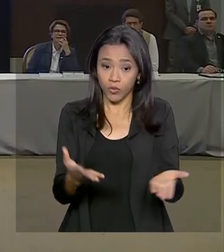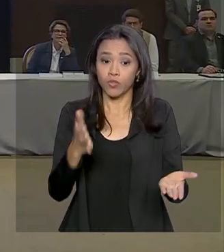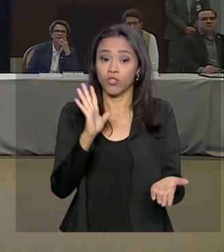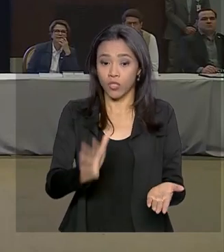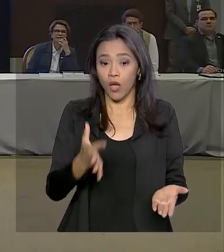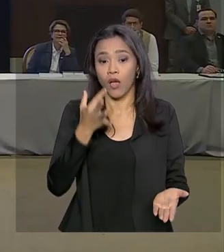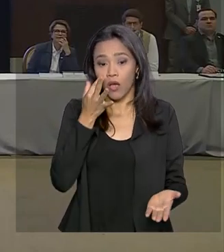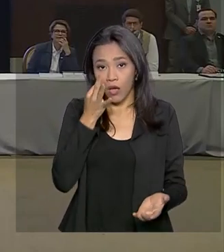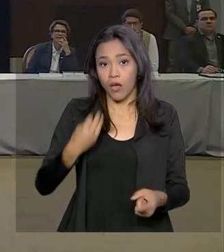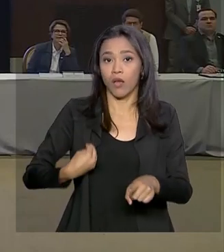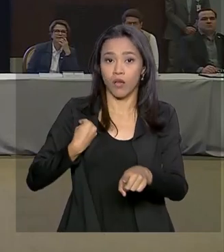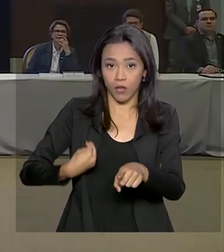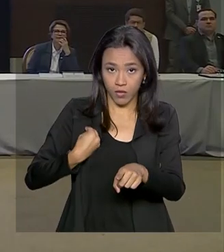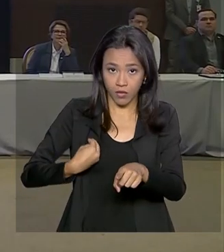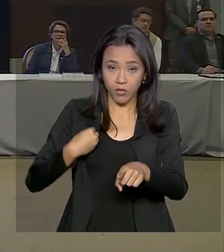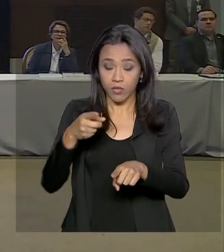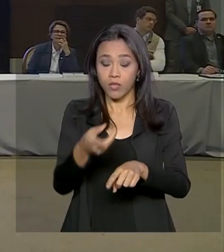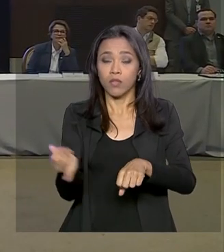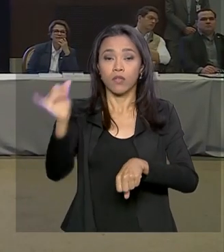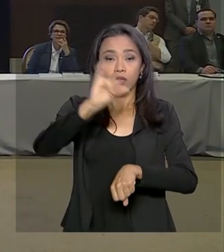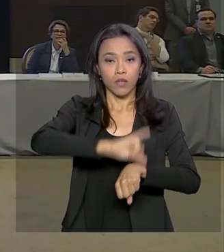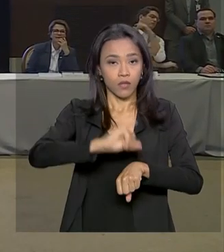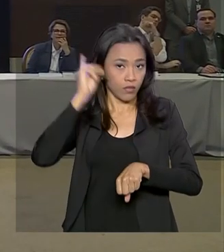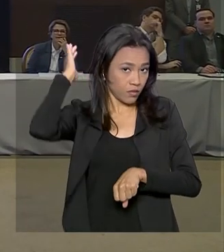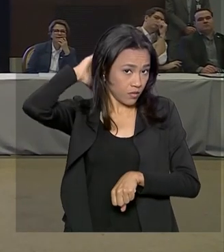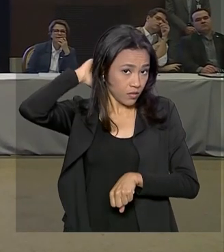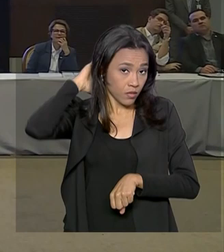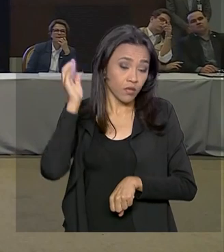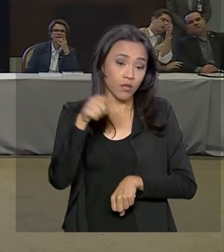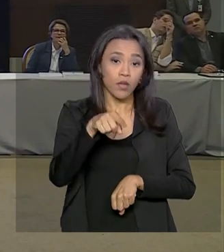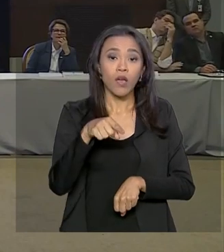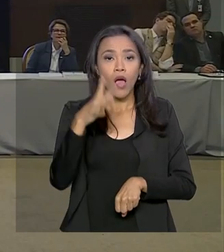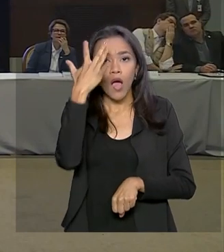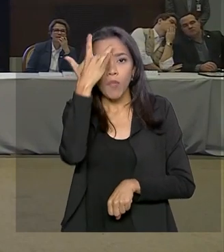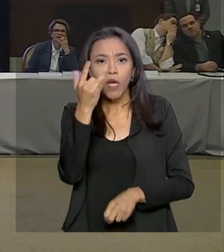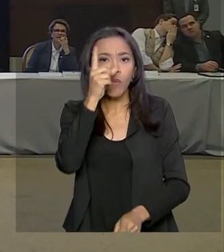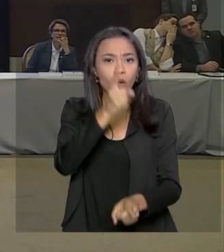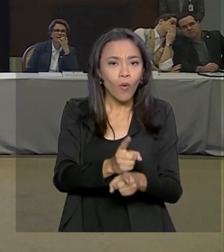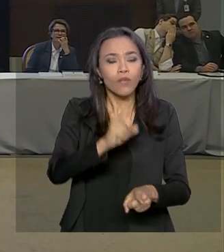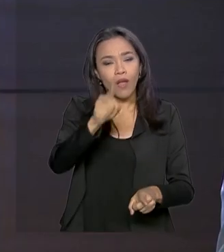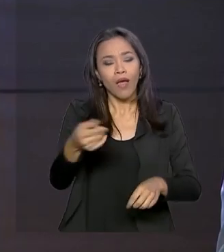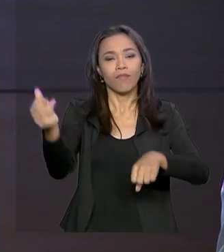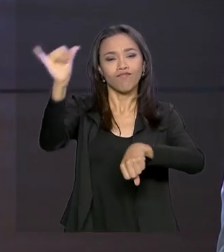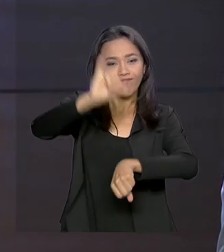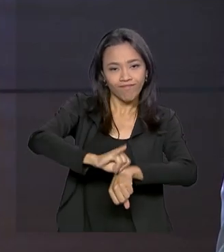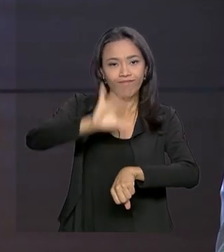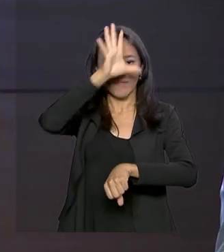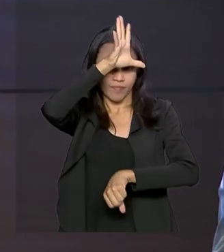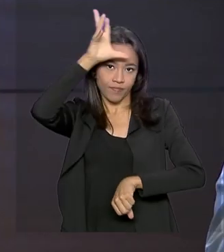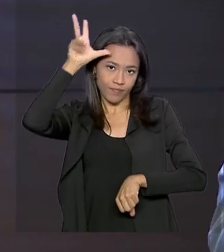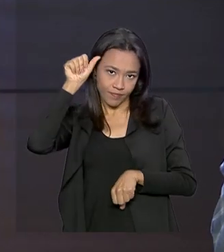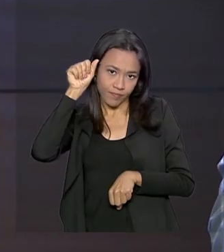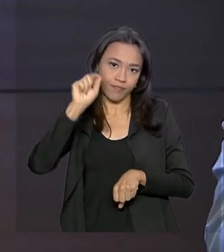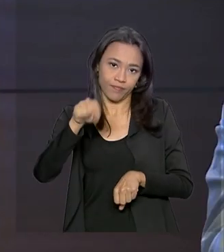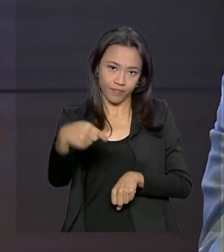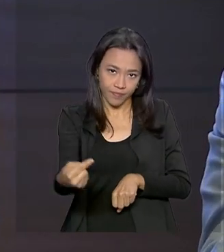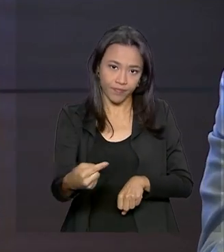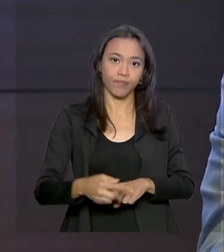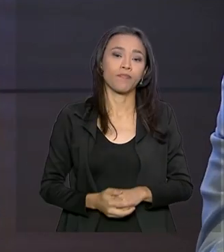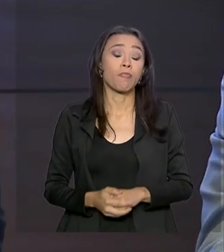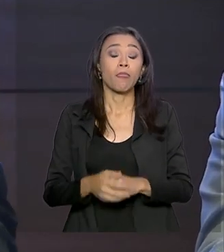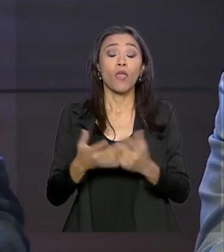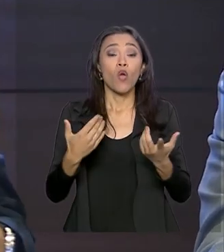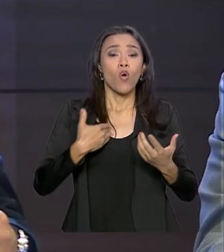e é em Belém, no Pará. O encontro de amanhã será em Manaus, no Amazonas. O governo federal quer